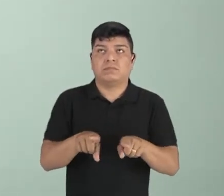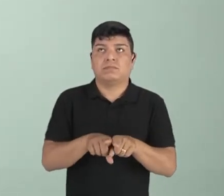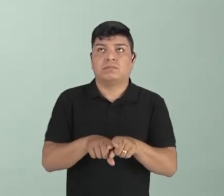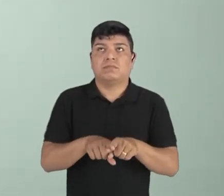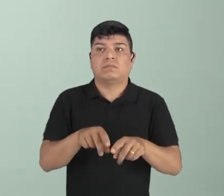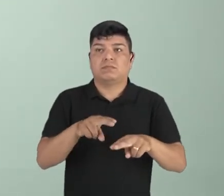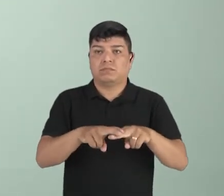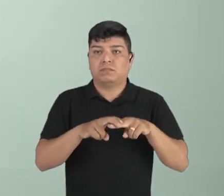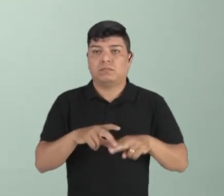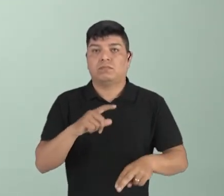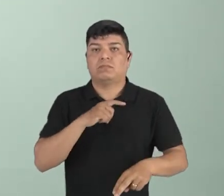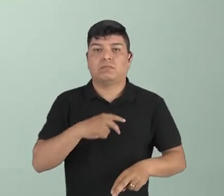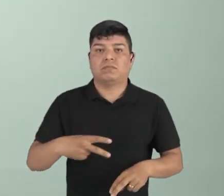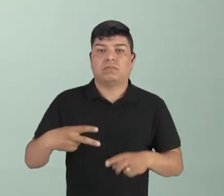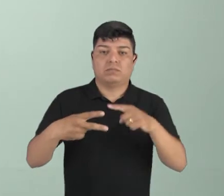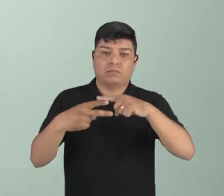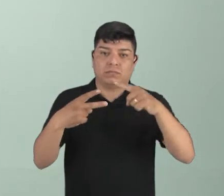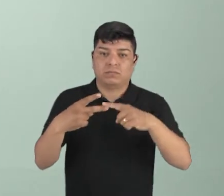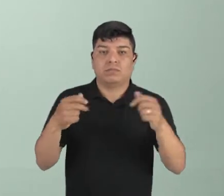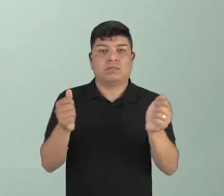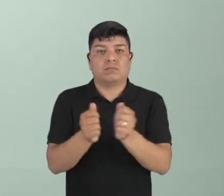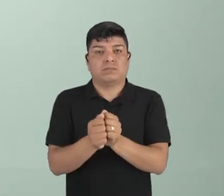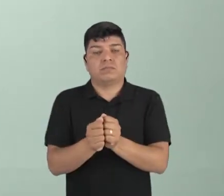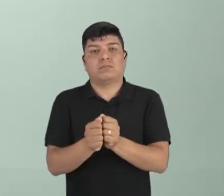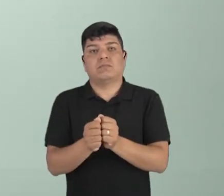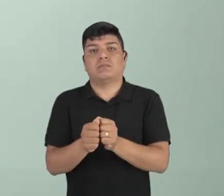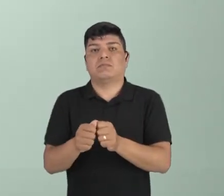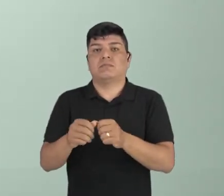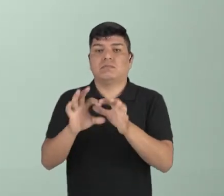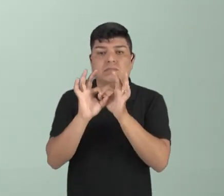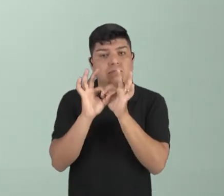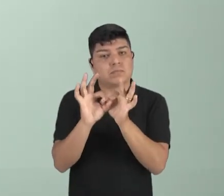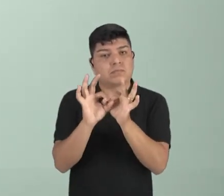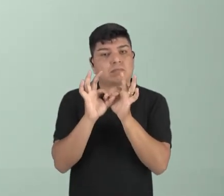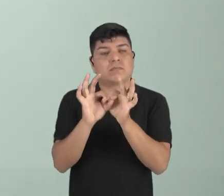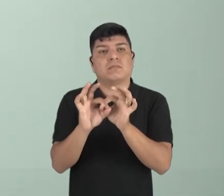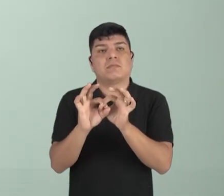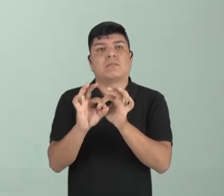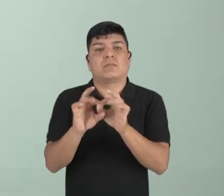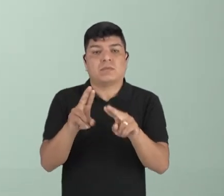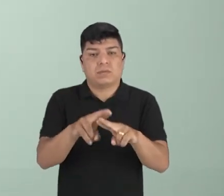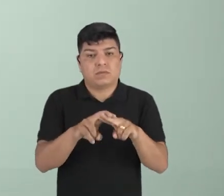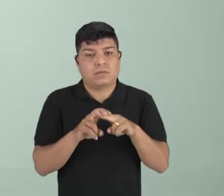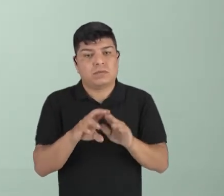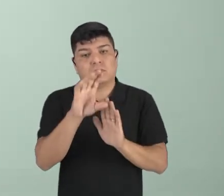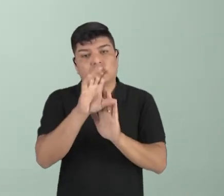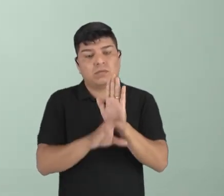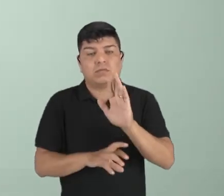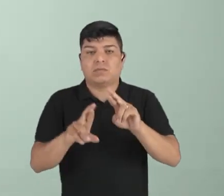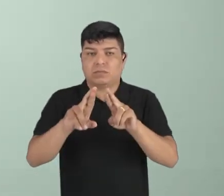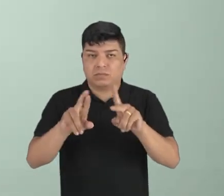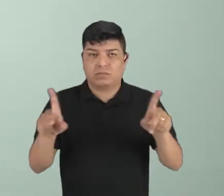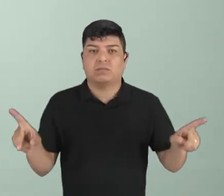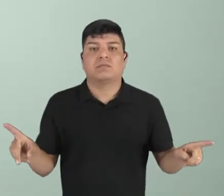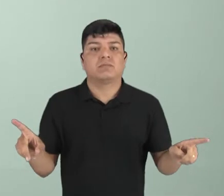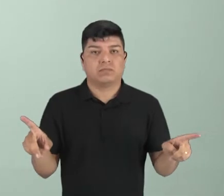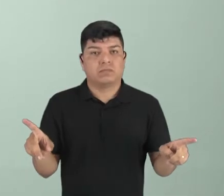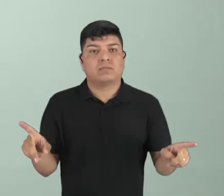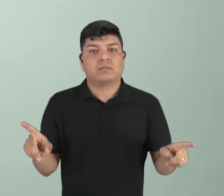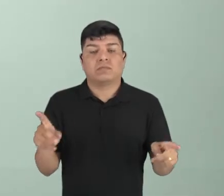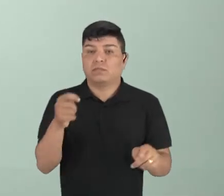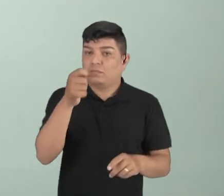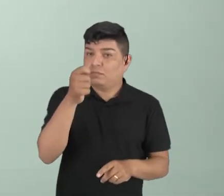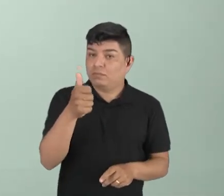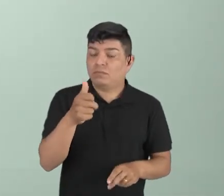tenho os dois ali, mas eles andam lado a lado, no entanto, são conceitos diferentes, tá? São poucas